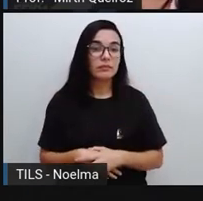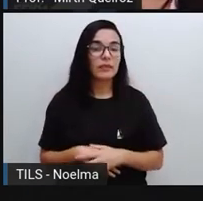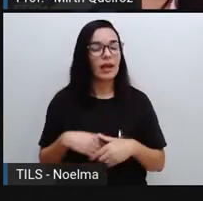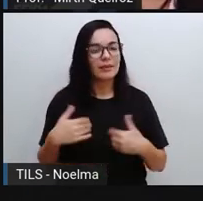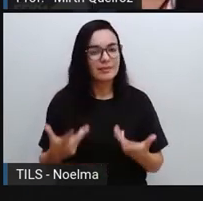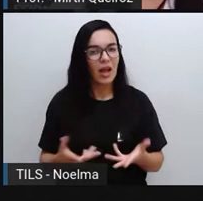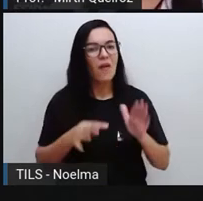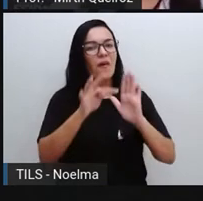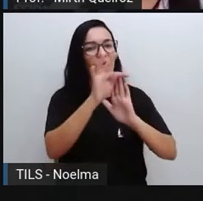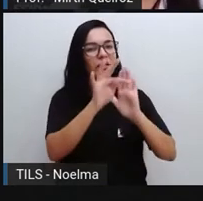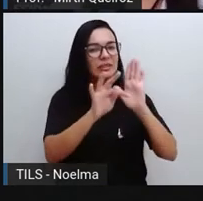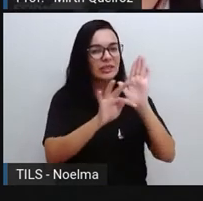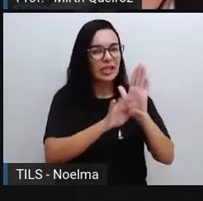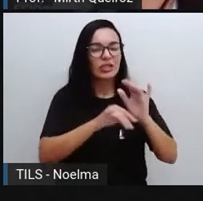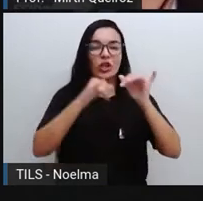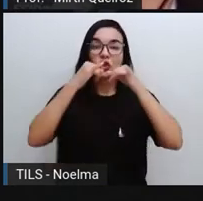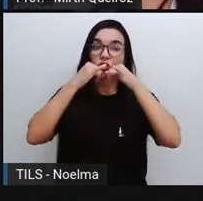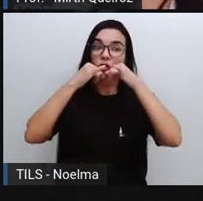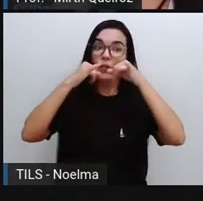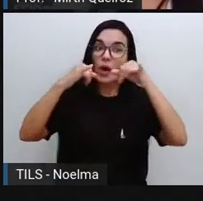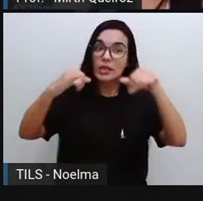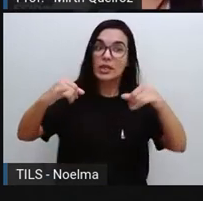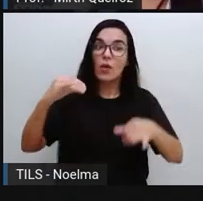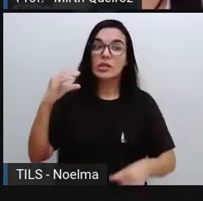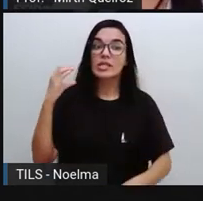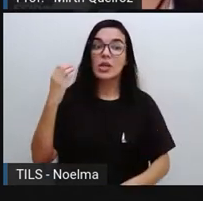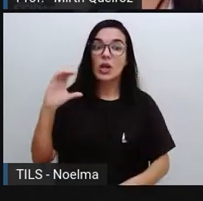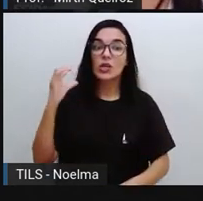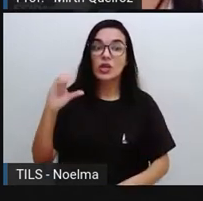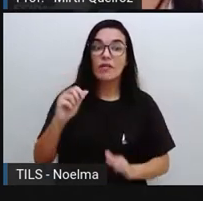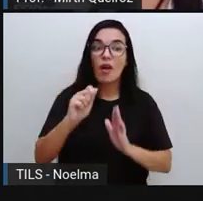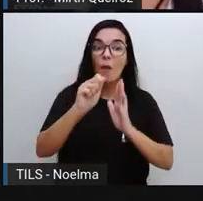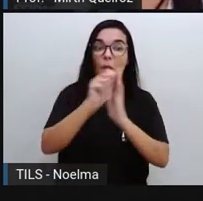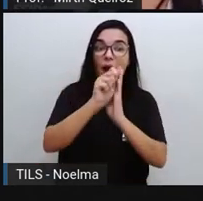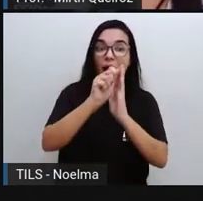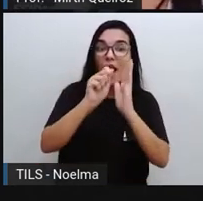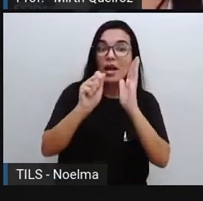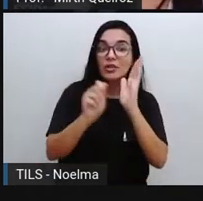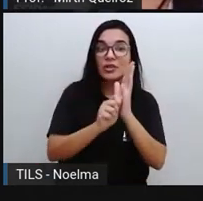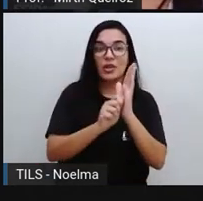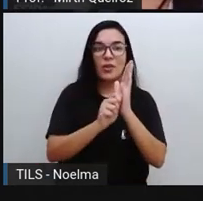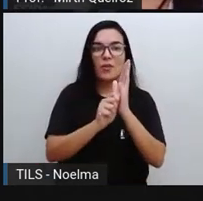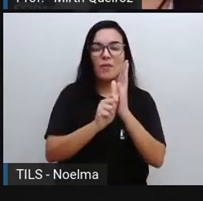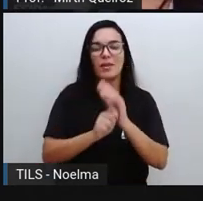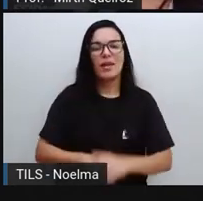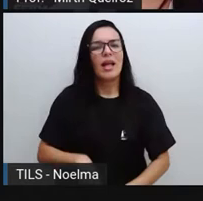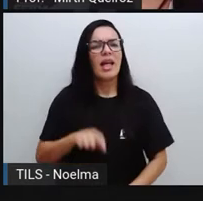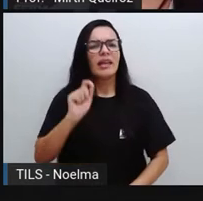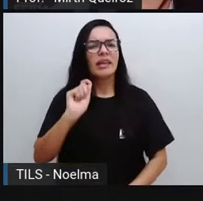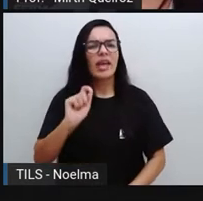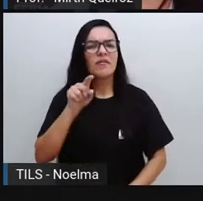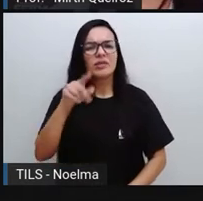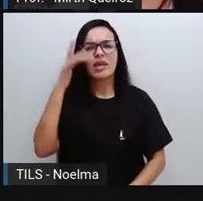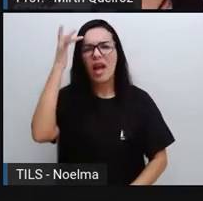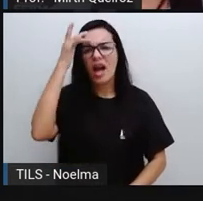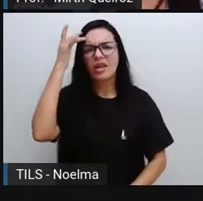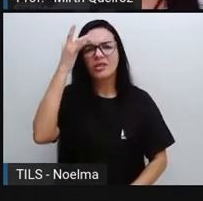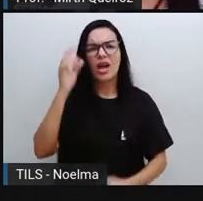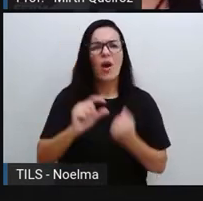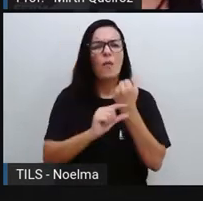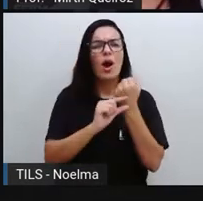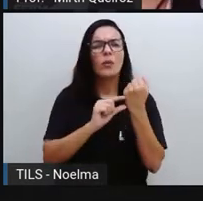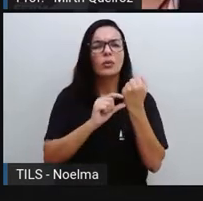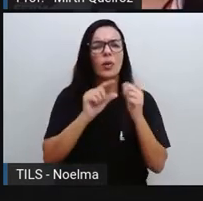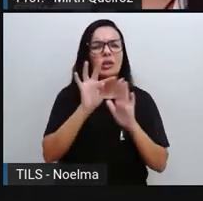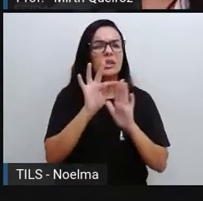de divulgação científica. É um artigo. Quem você acha que seria o autor de textos